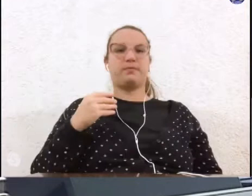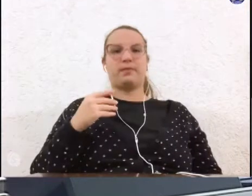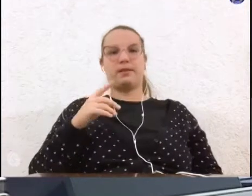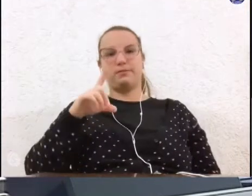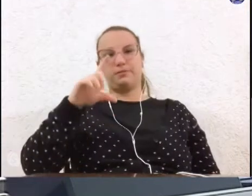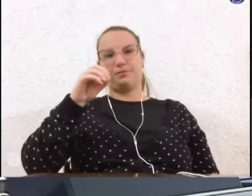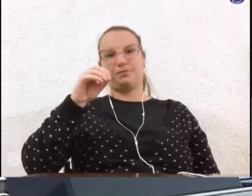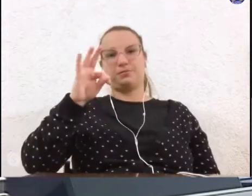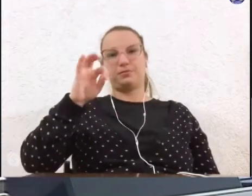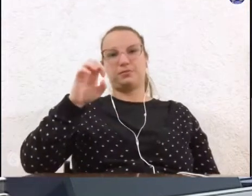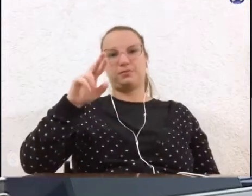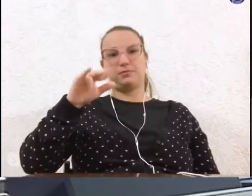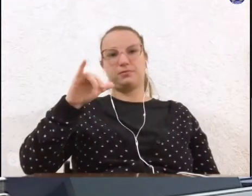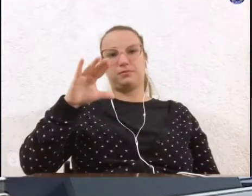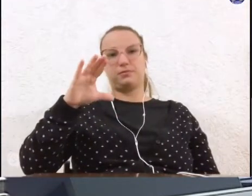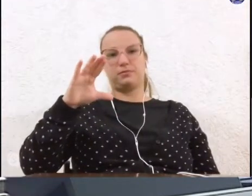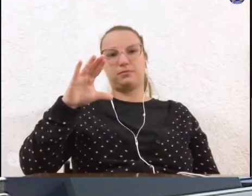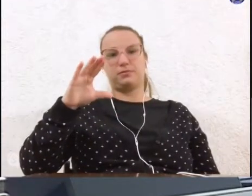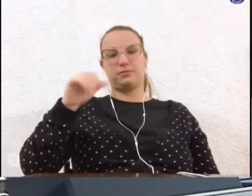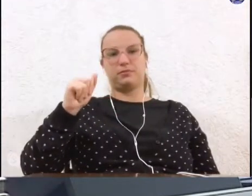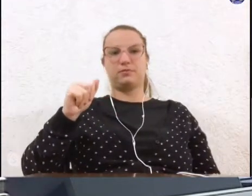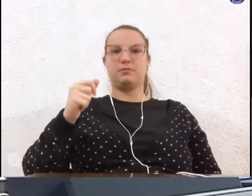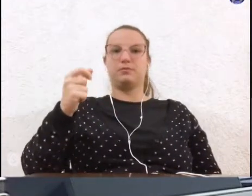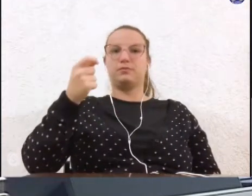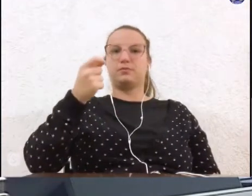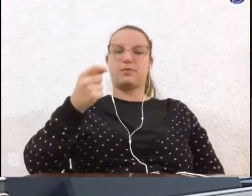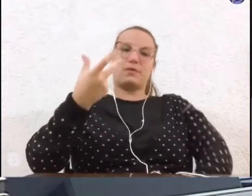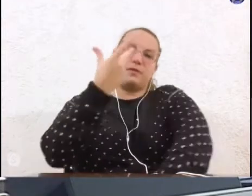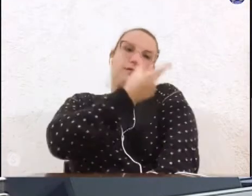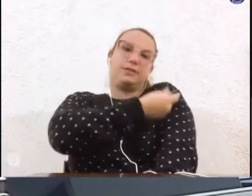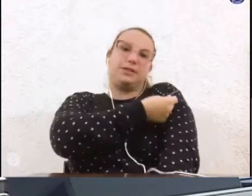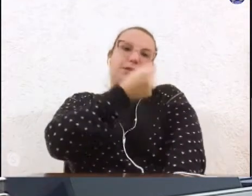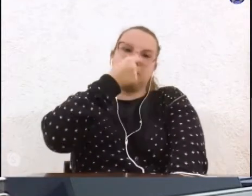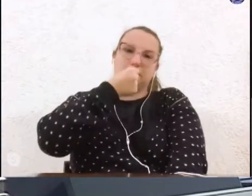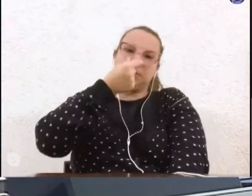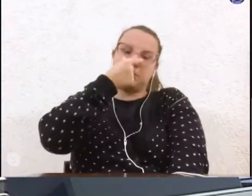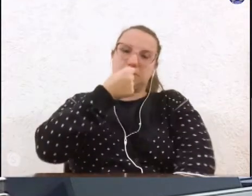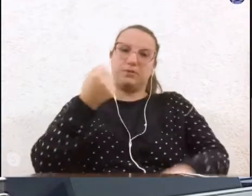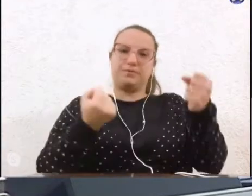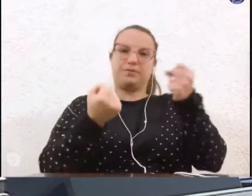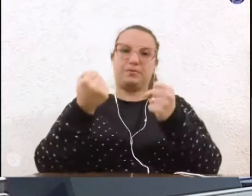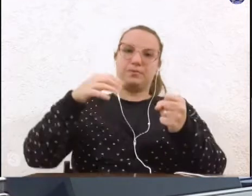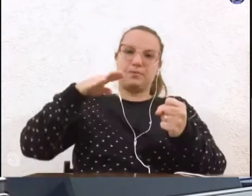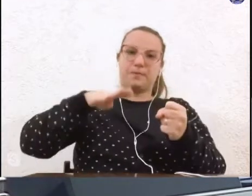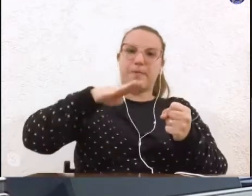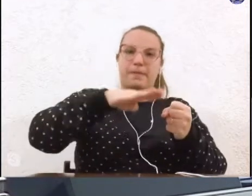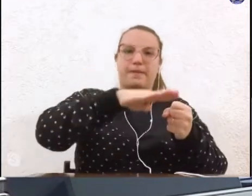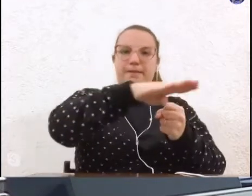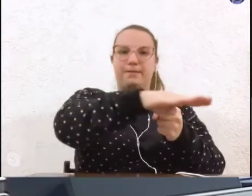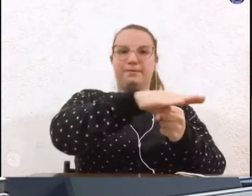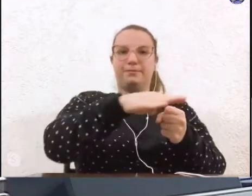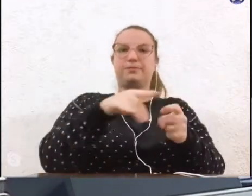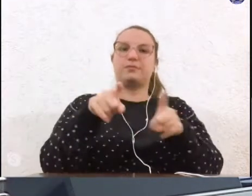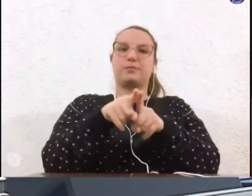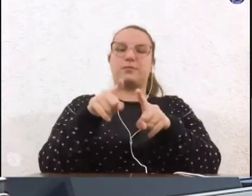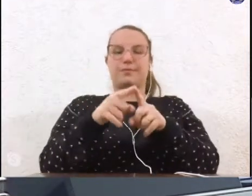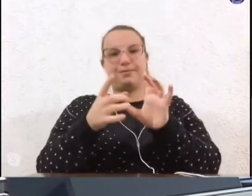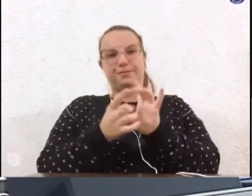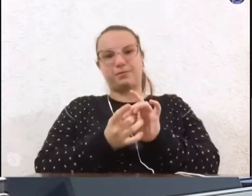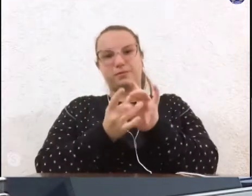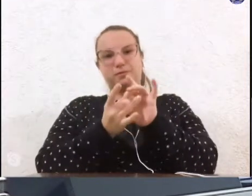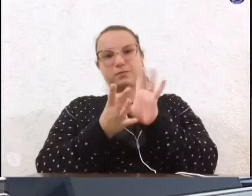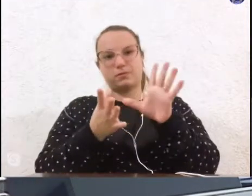a vacina contra a gripe em formato drive-thru, assim como disponibilizar a esses